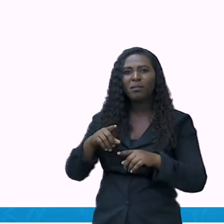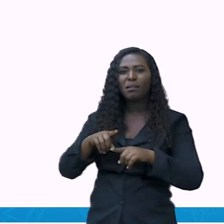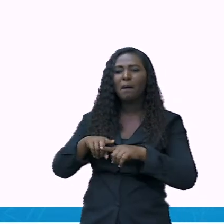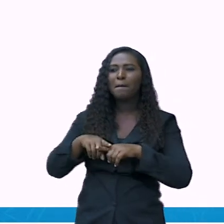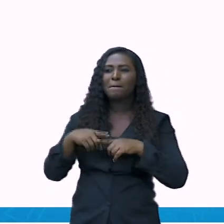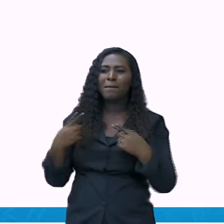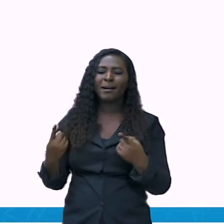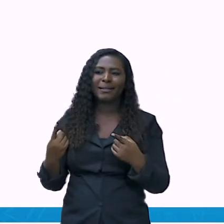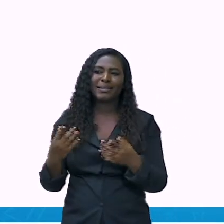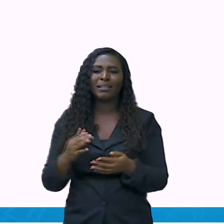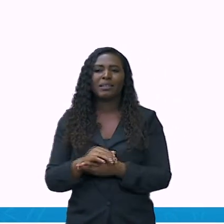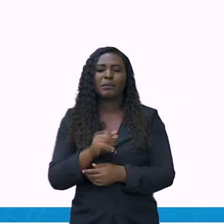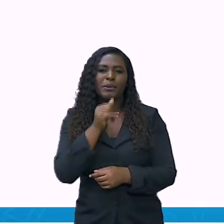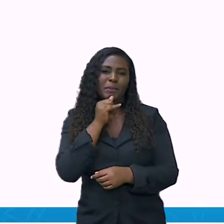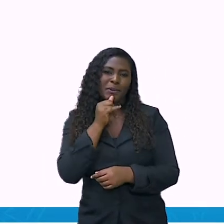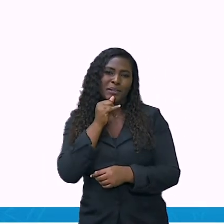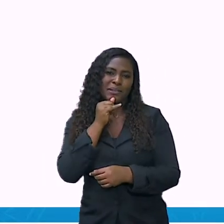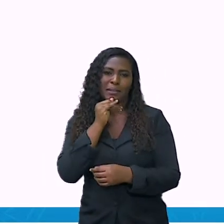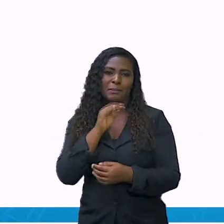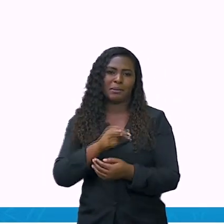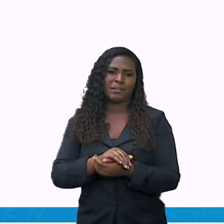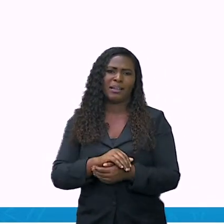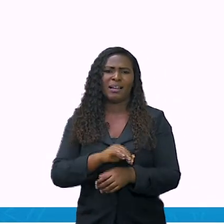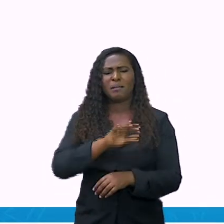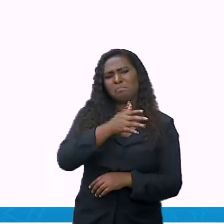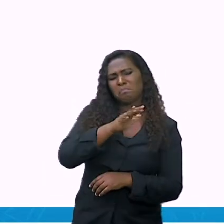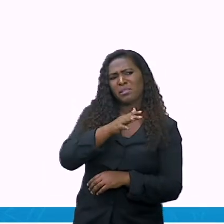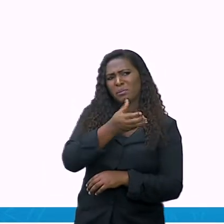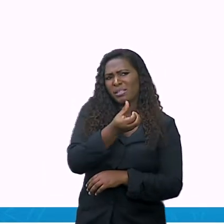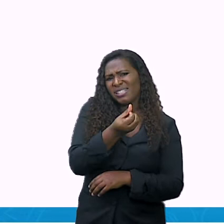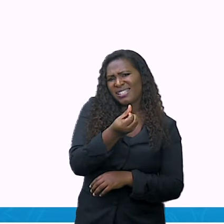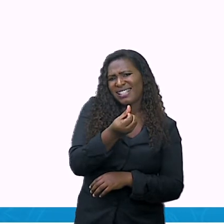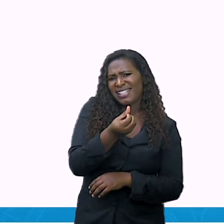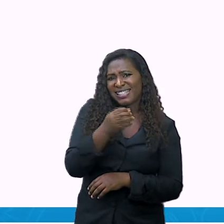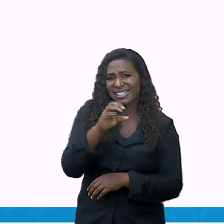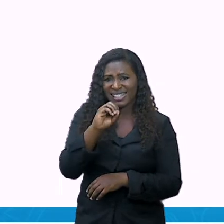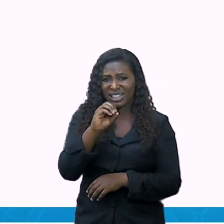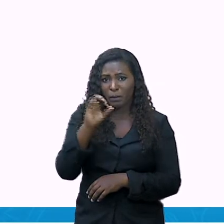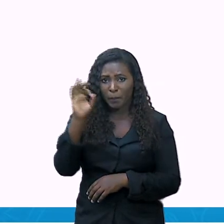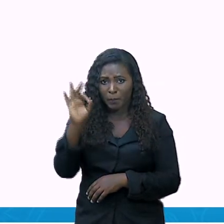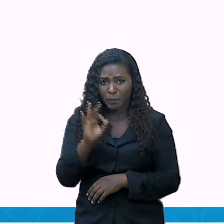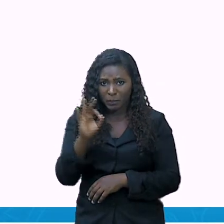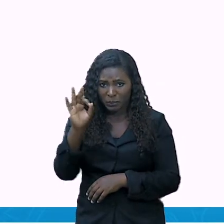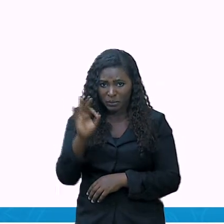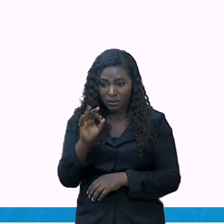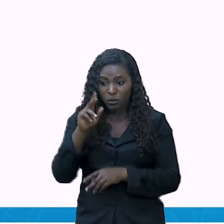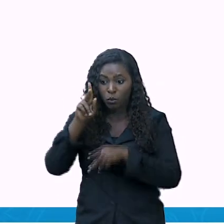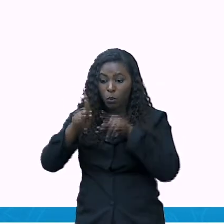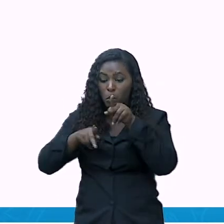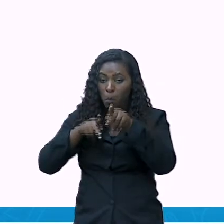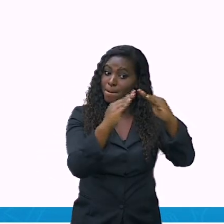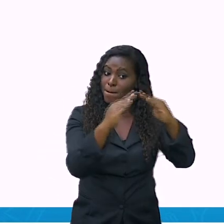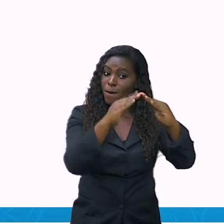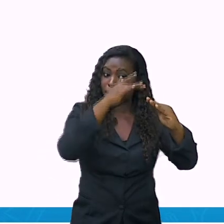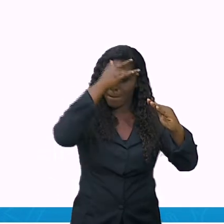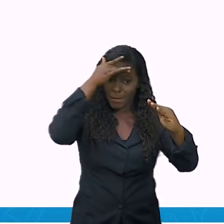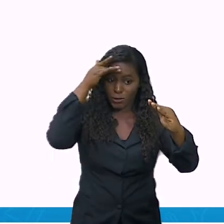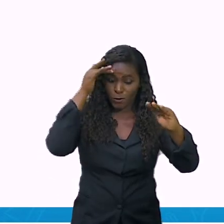de 60, aproximadamente 60% da população do mundo está na Ásia.